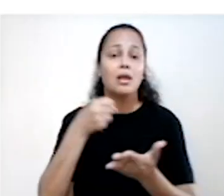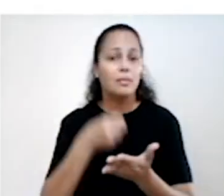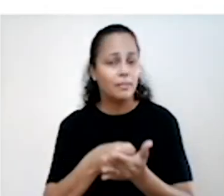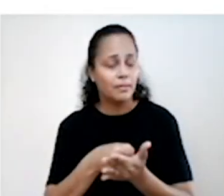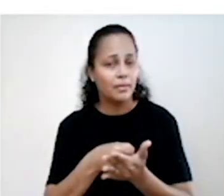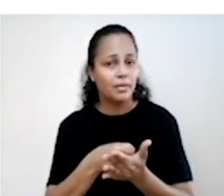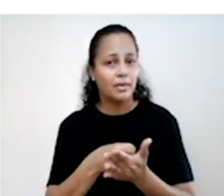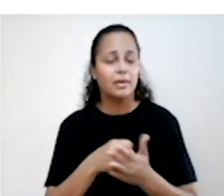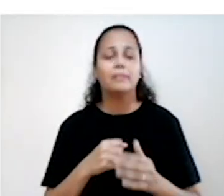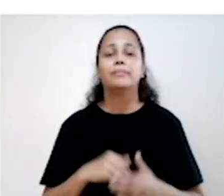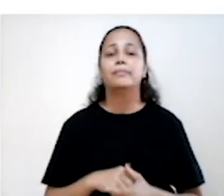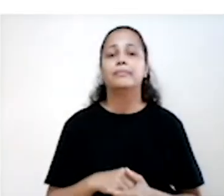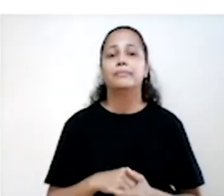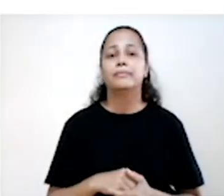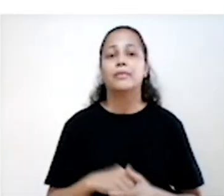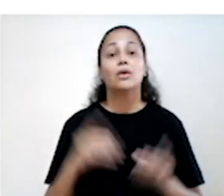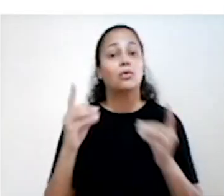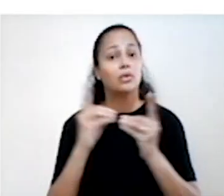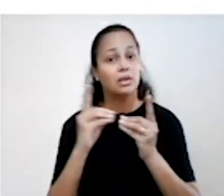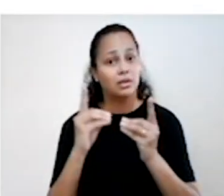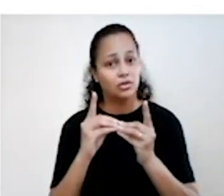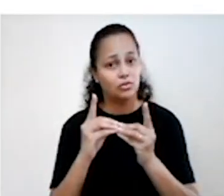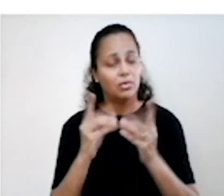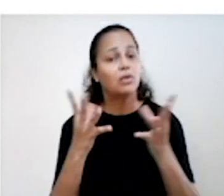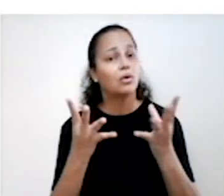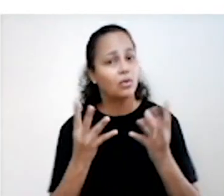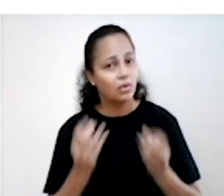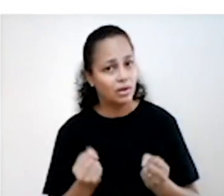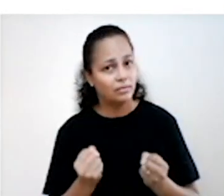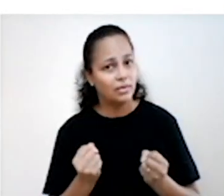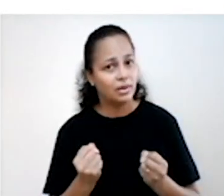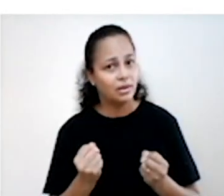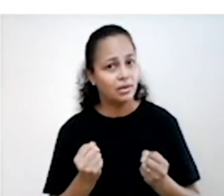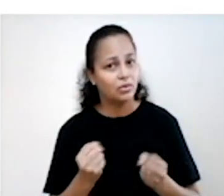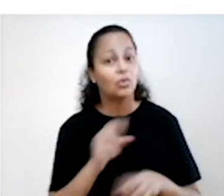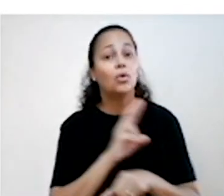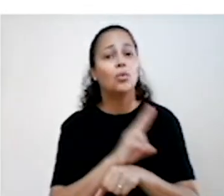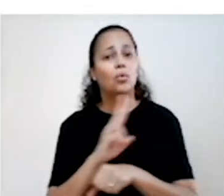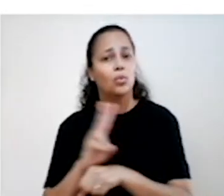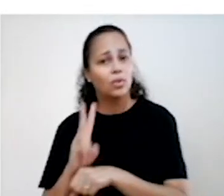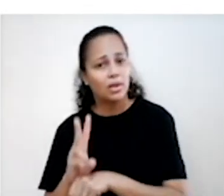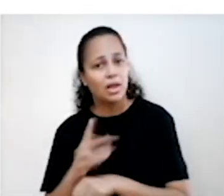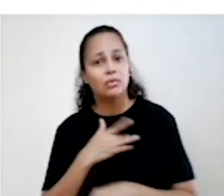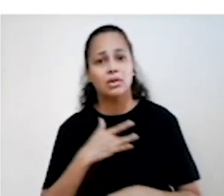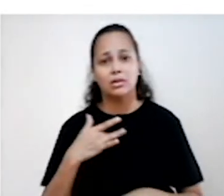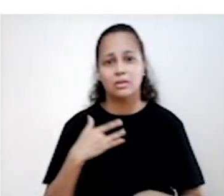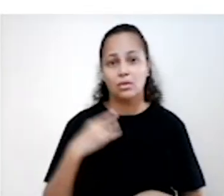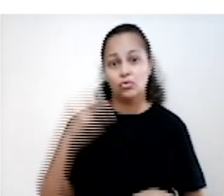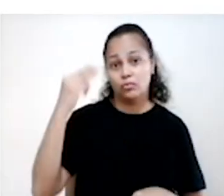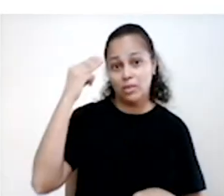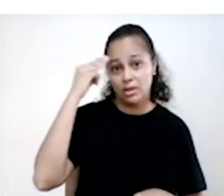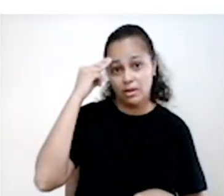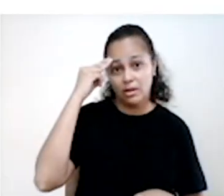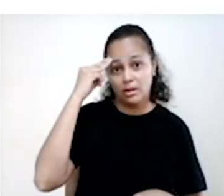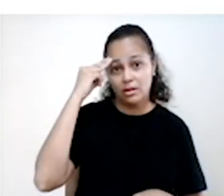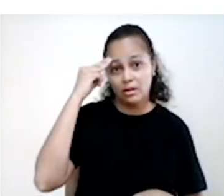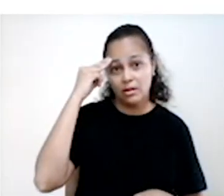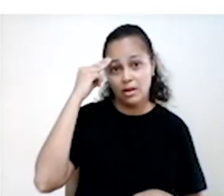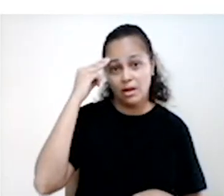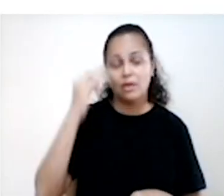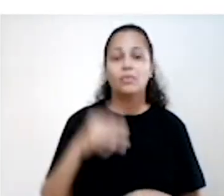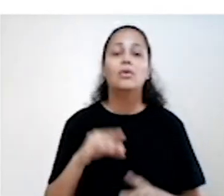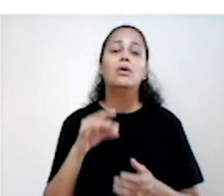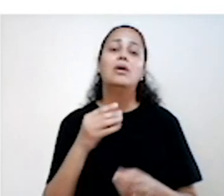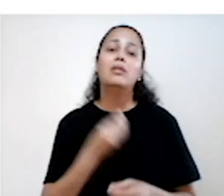acordado Nos atendimentos, será feito o acolhimento O cuidado integral da saúde mental Ressaltando a singularidade